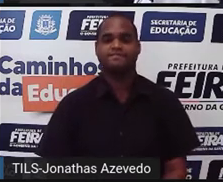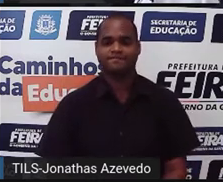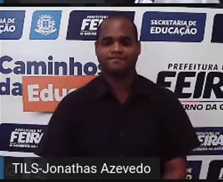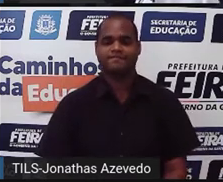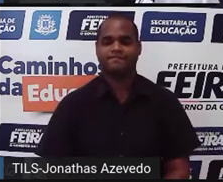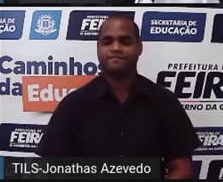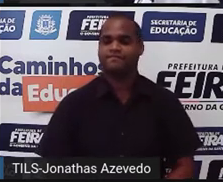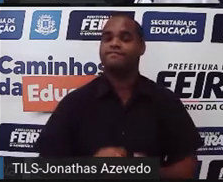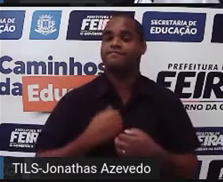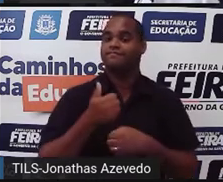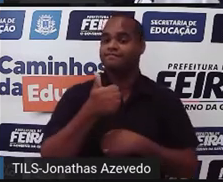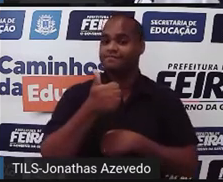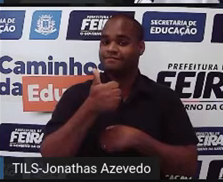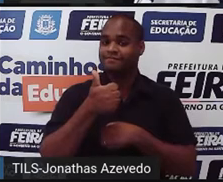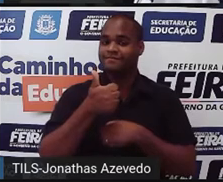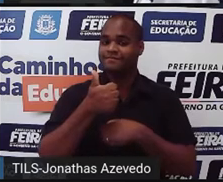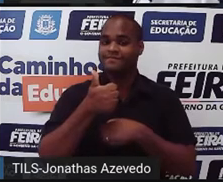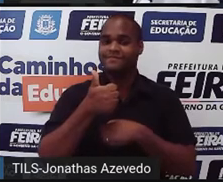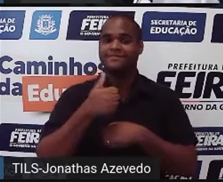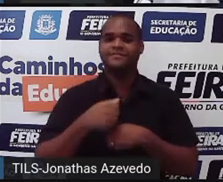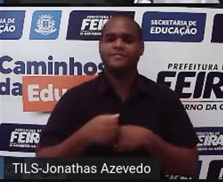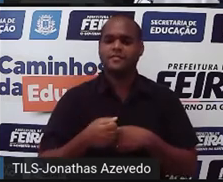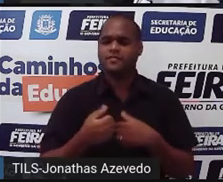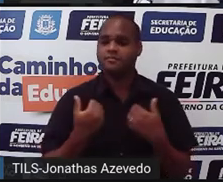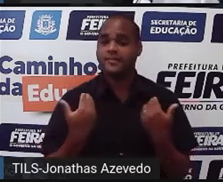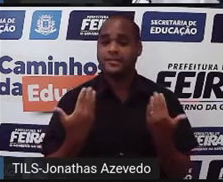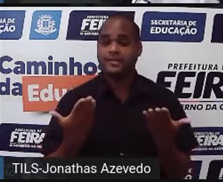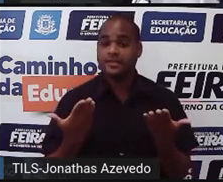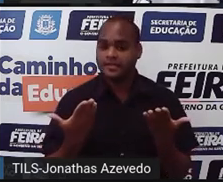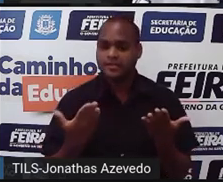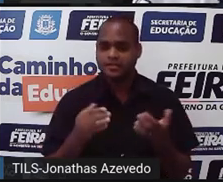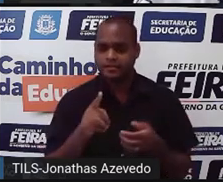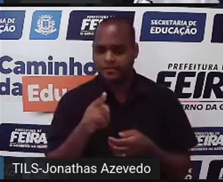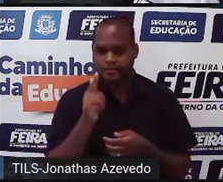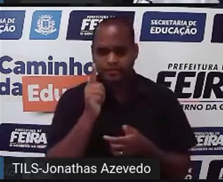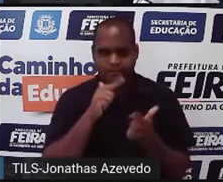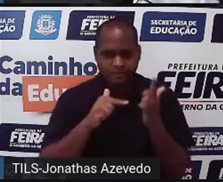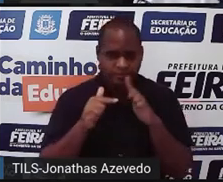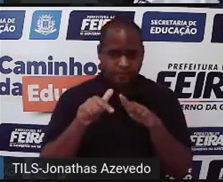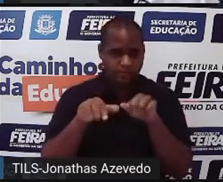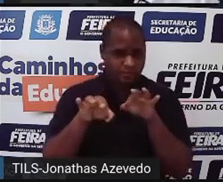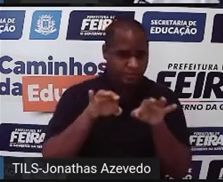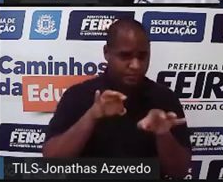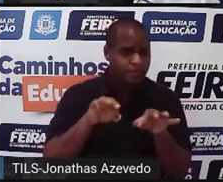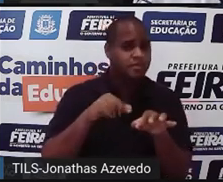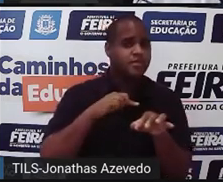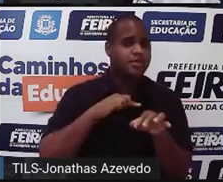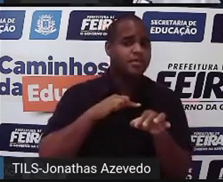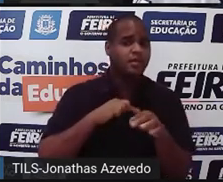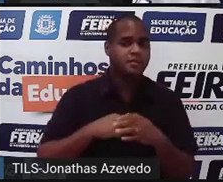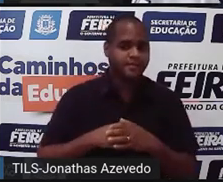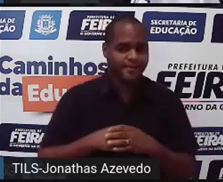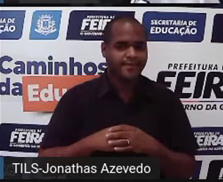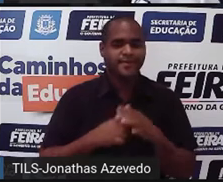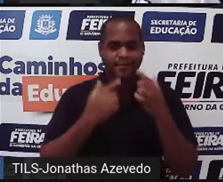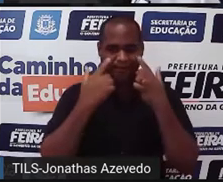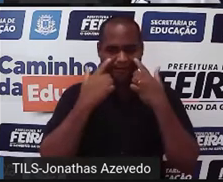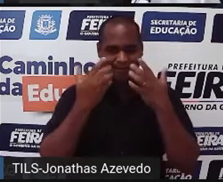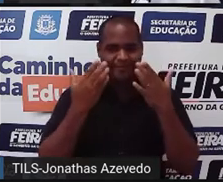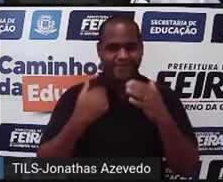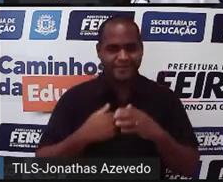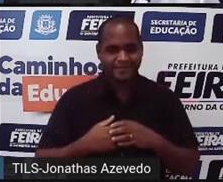Prontinho. E aí, você conseguiu resolver? Olha só.